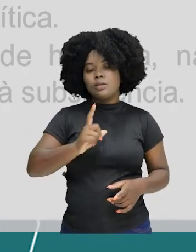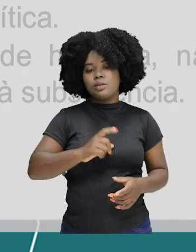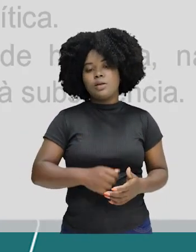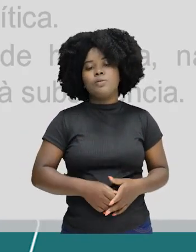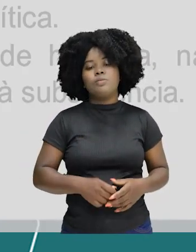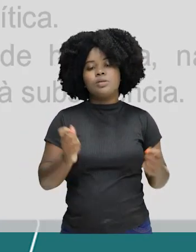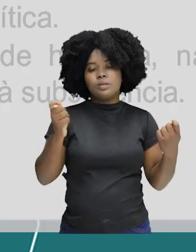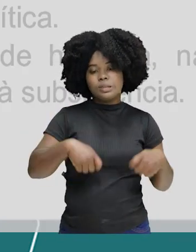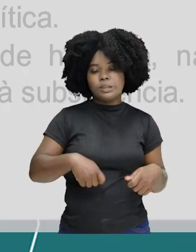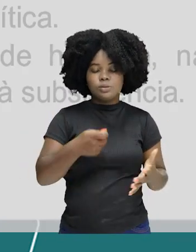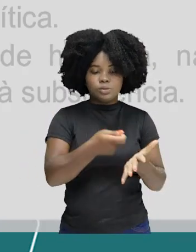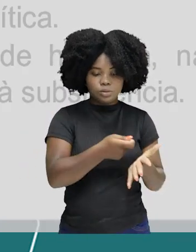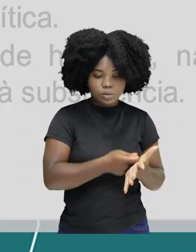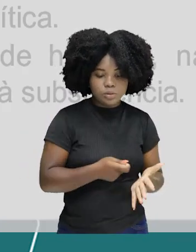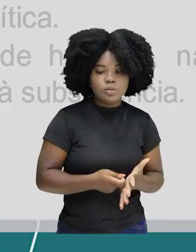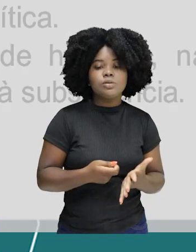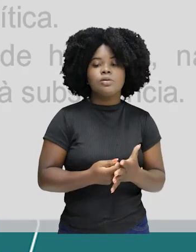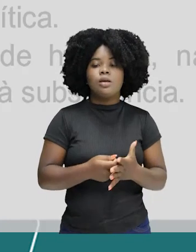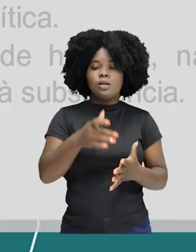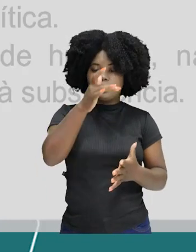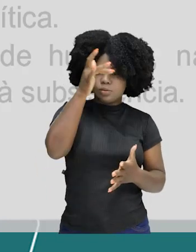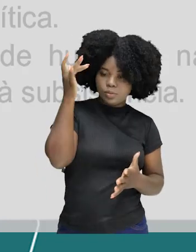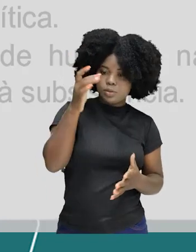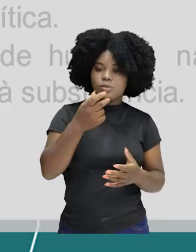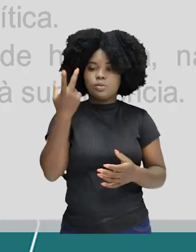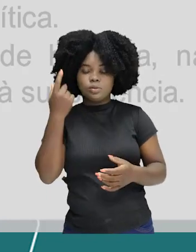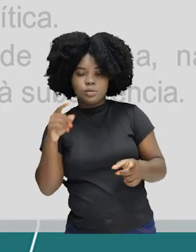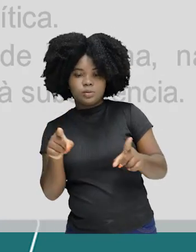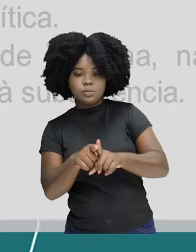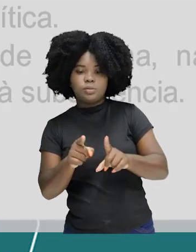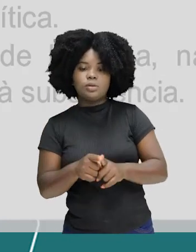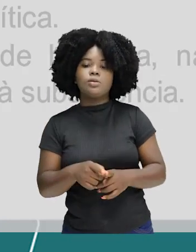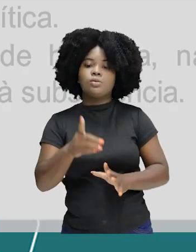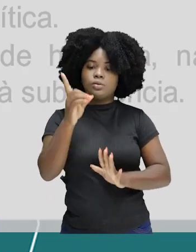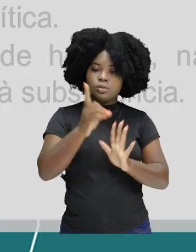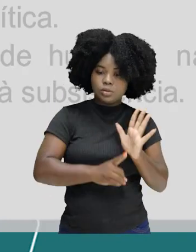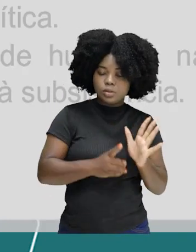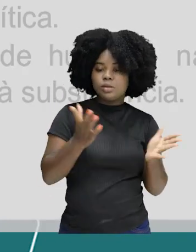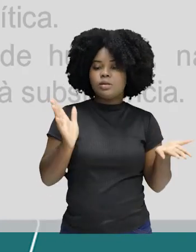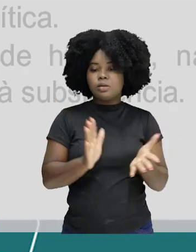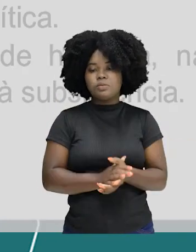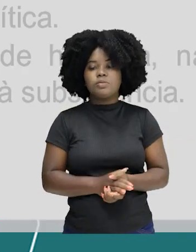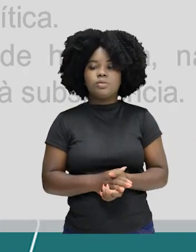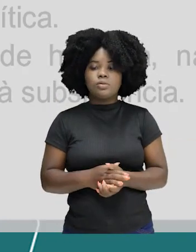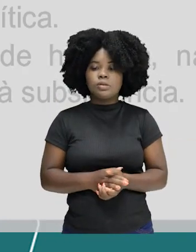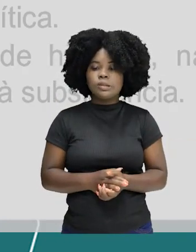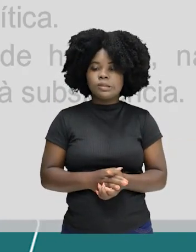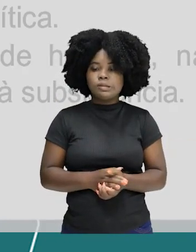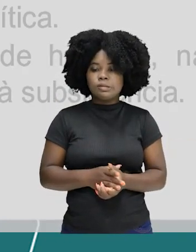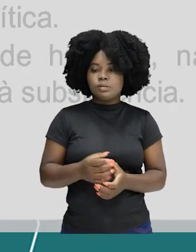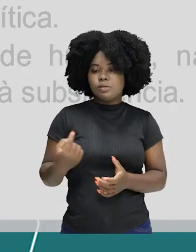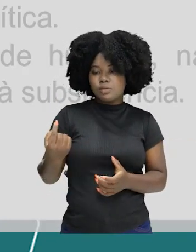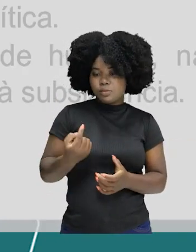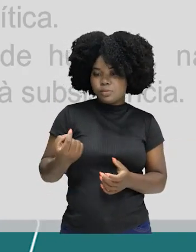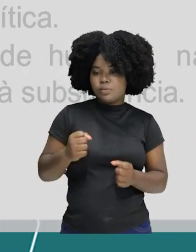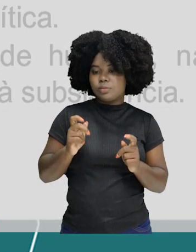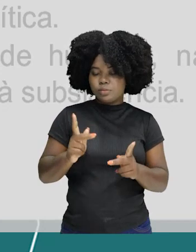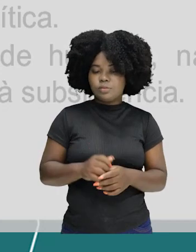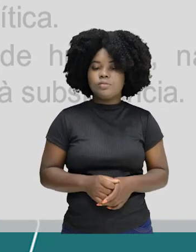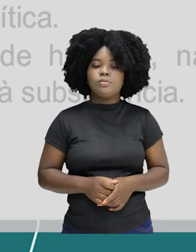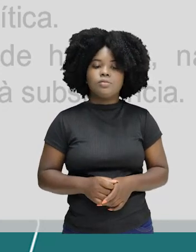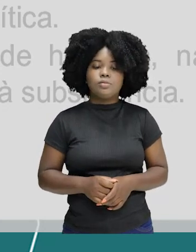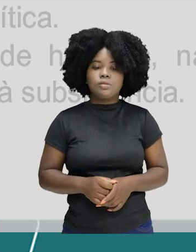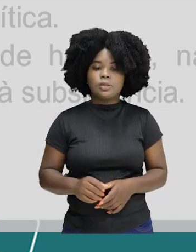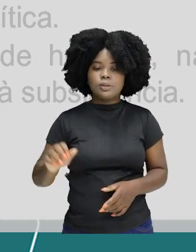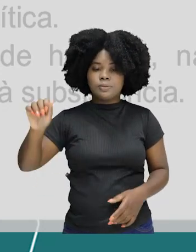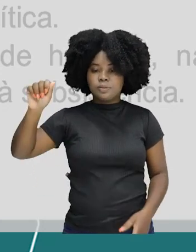direitos individuais, passando dos direitos naturais para os direitos individuais. Que é uma coisa bem interessante, você pode muito bem dar uma olhadinha lá que você